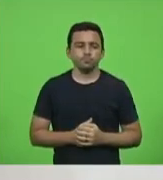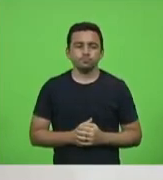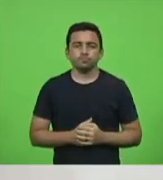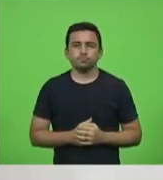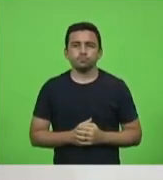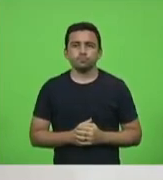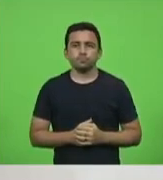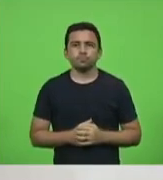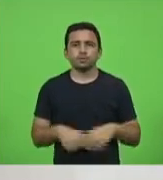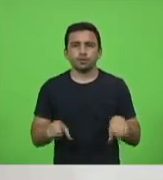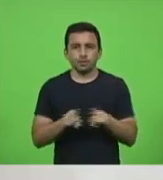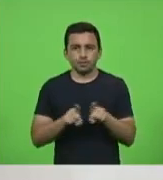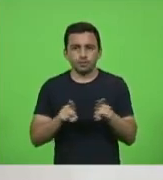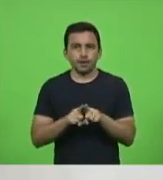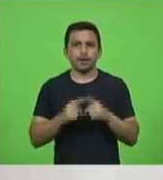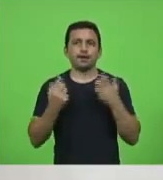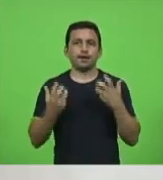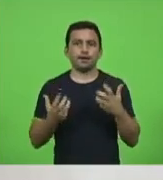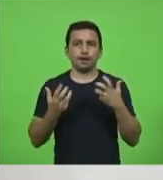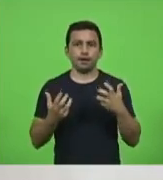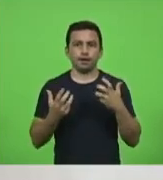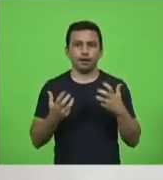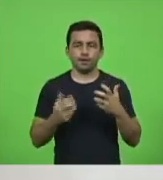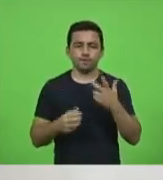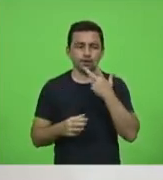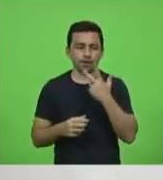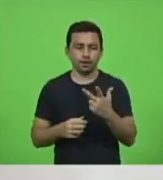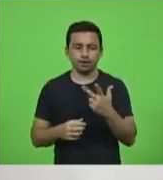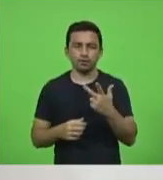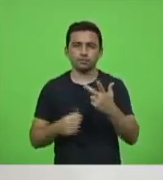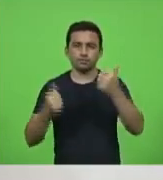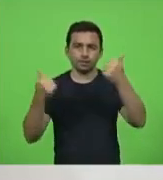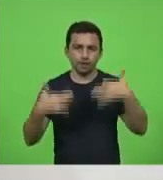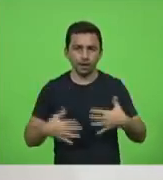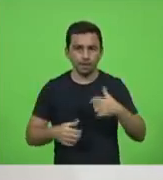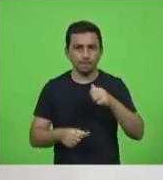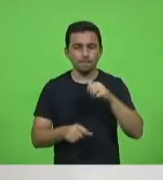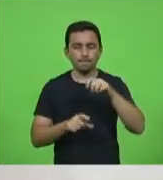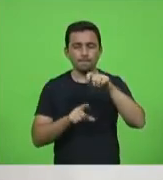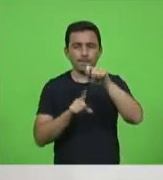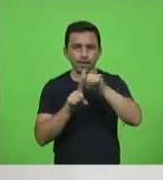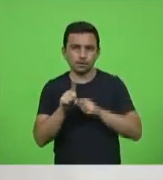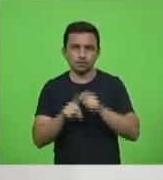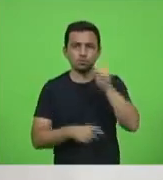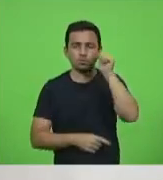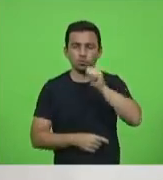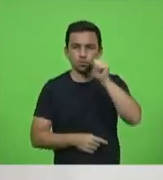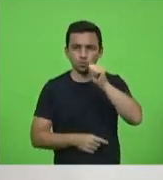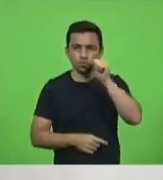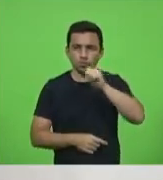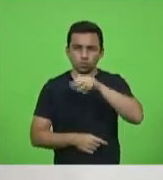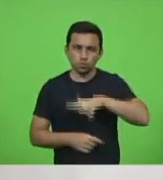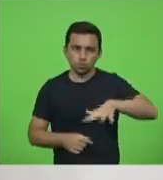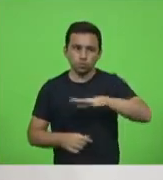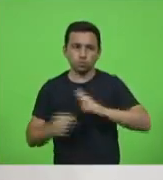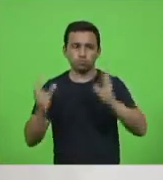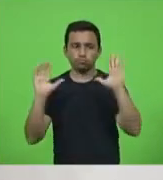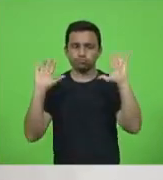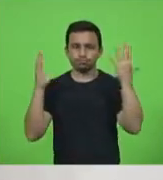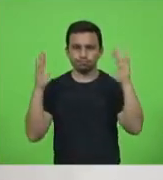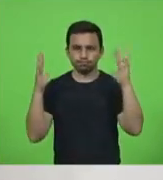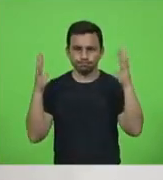Mas também quero aqui dizer que, no Mês da Mulher, para comemorar ou